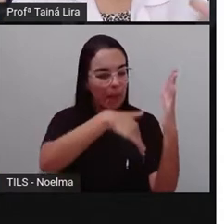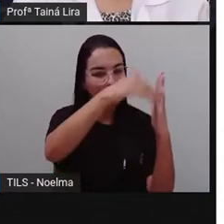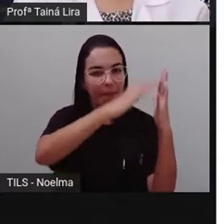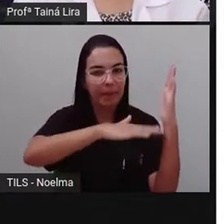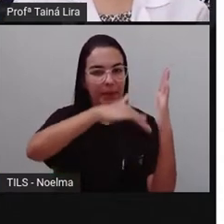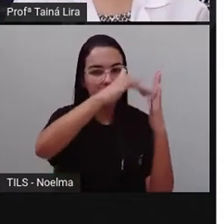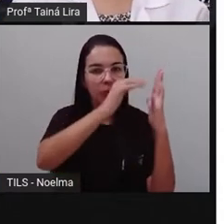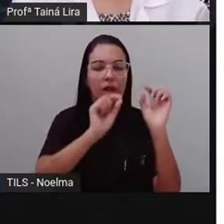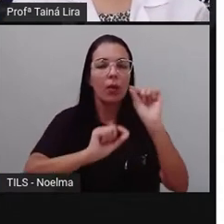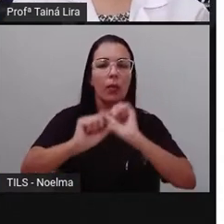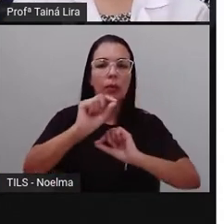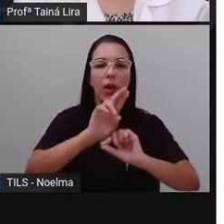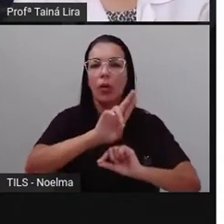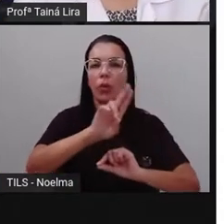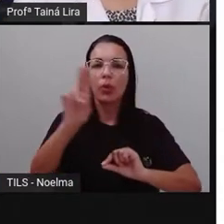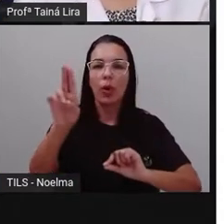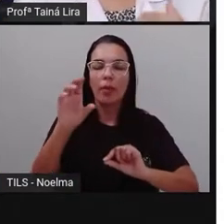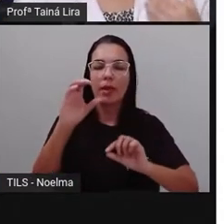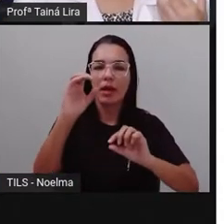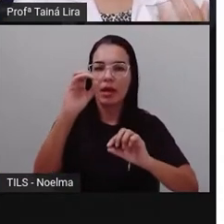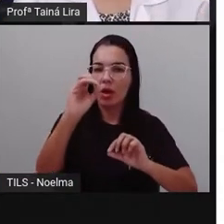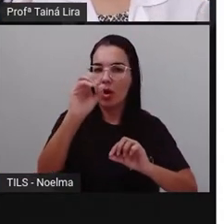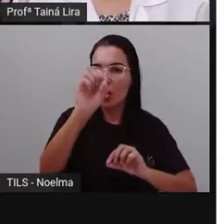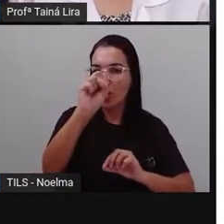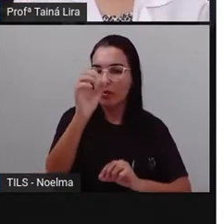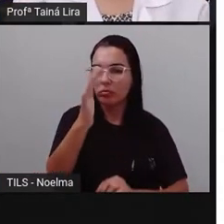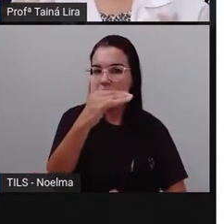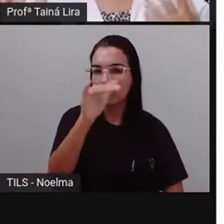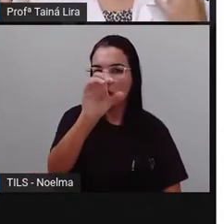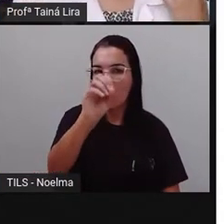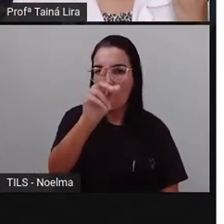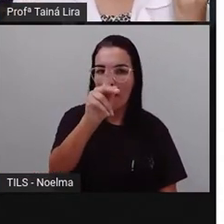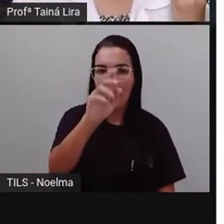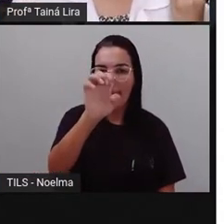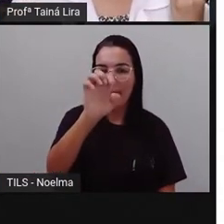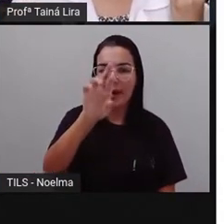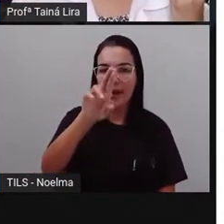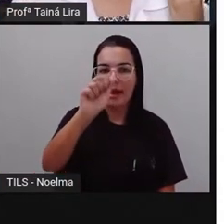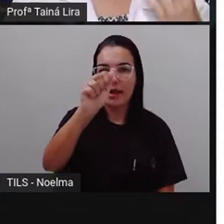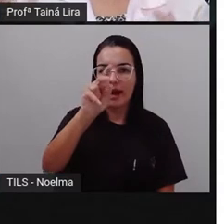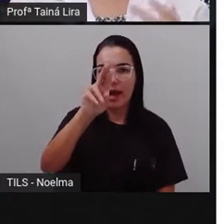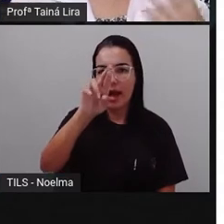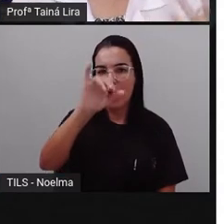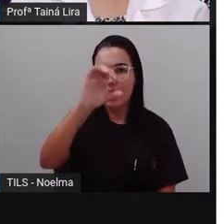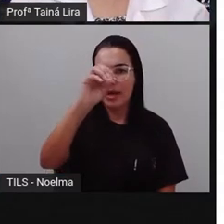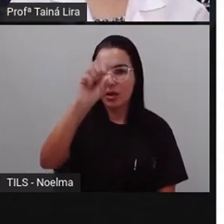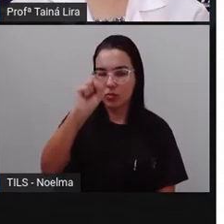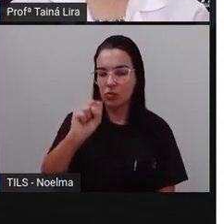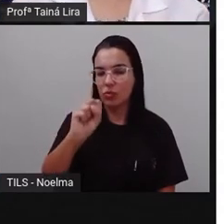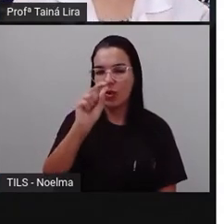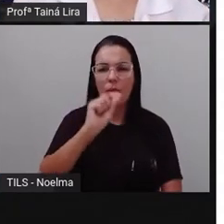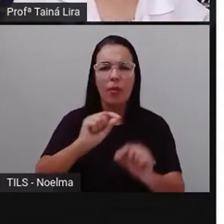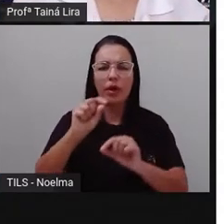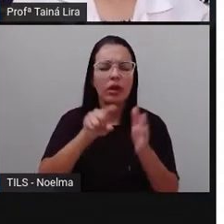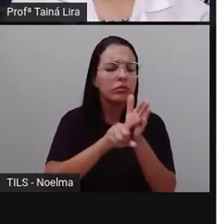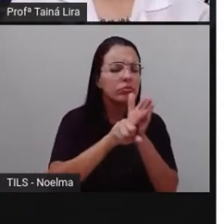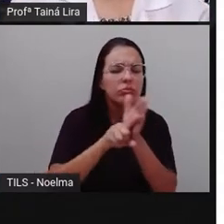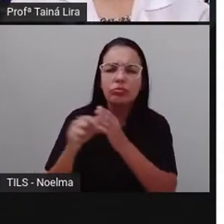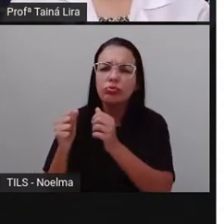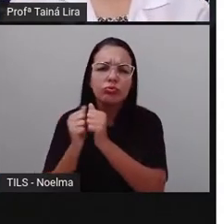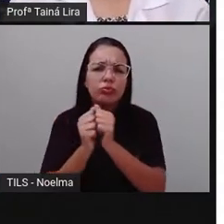Os Operários, tá? E aí, o que eu quero que o segundo ano analise junto com a Pró, olha lá.